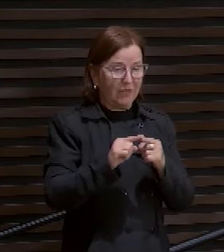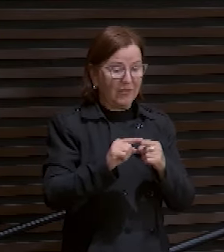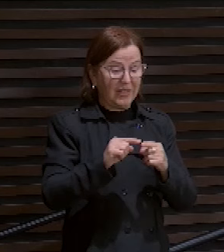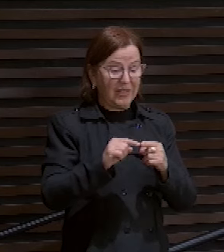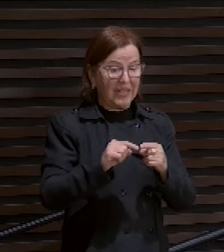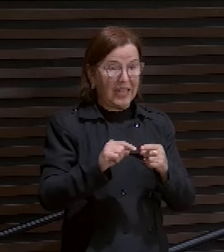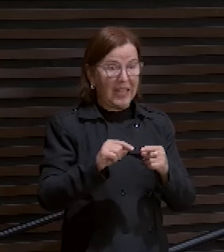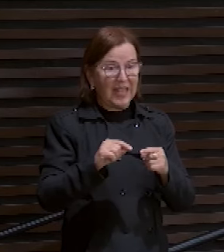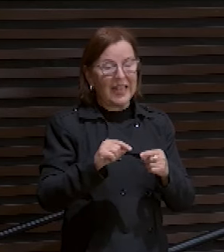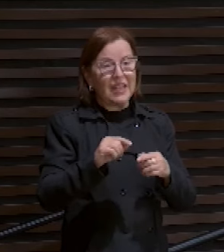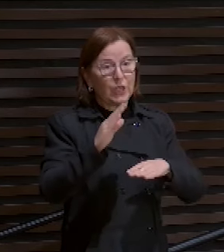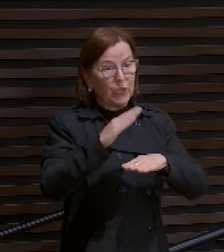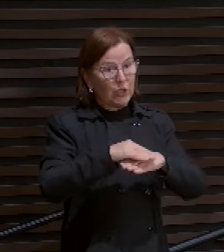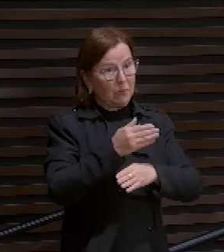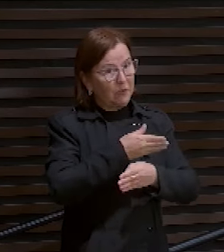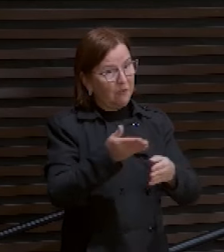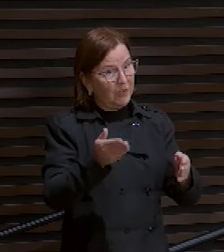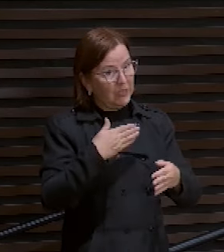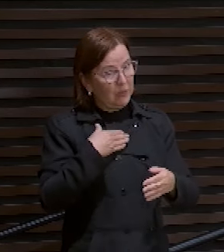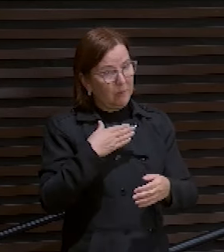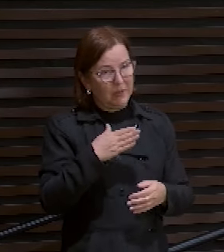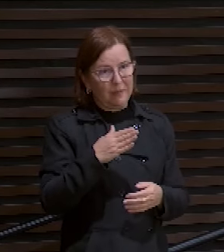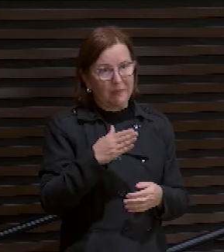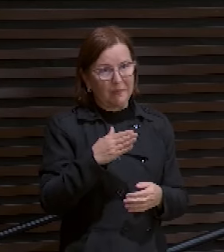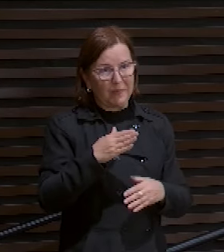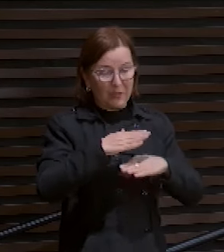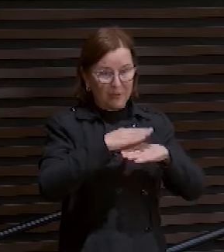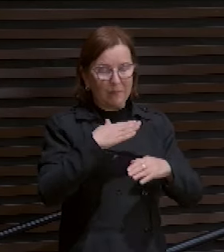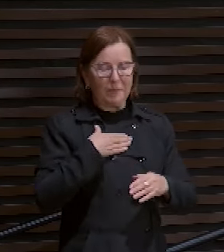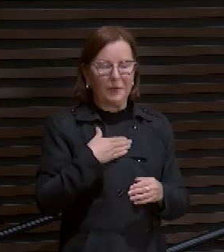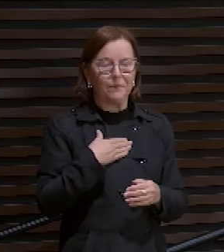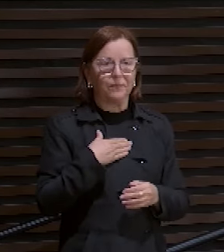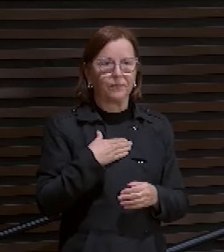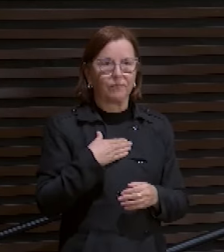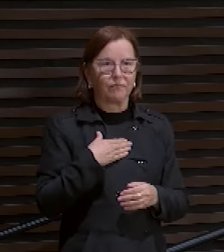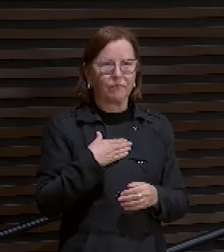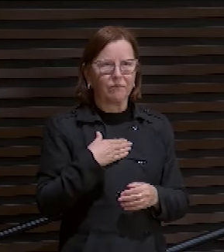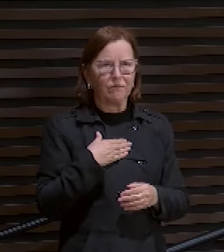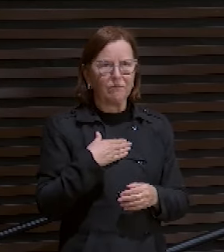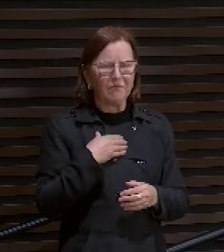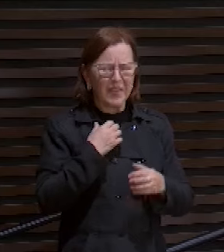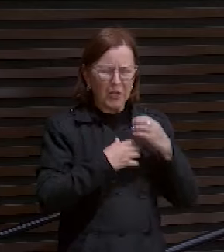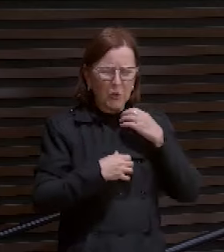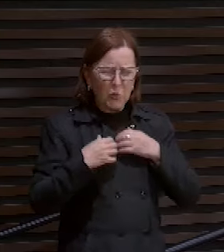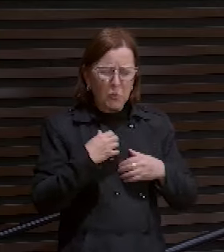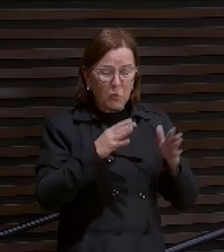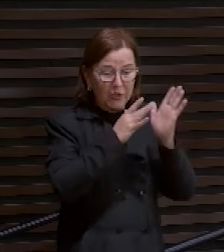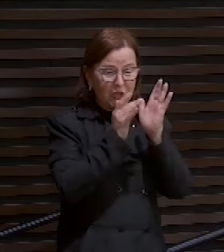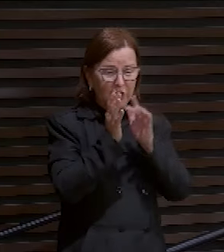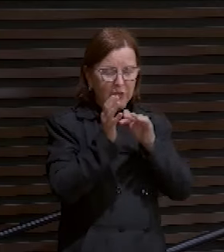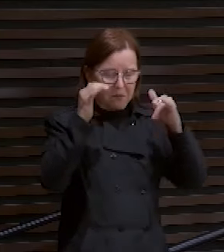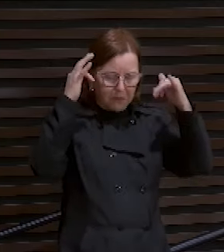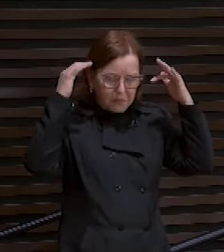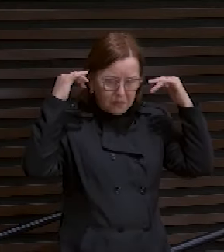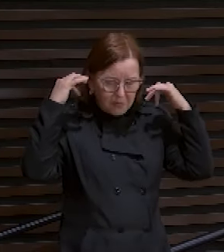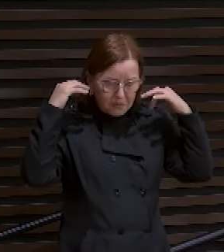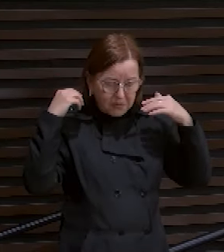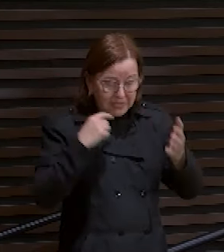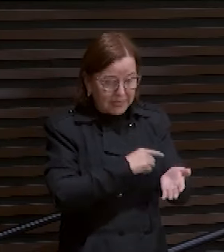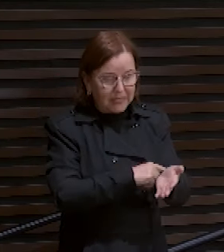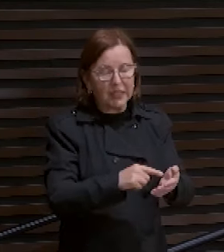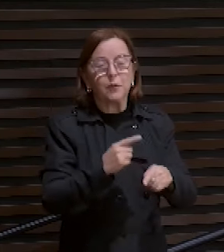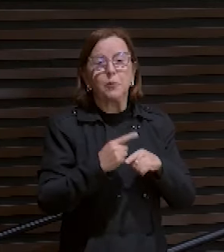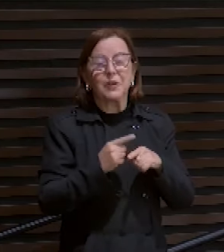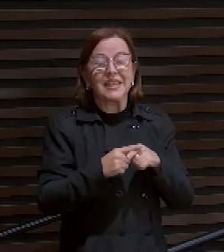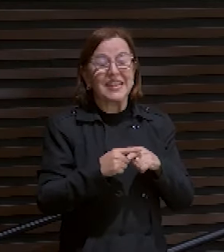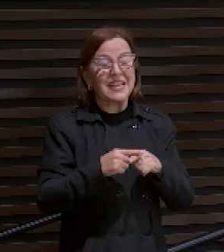A angústia de Jesus de ter matidrose e de suar sangue, era porque ele sabia que